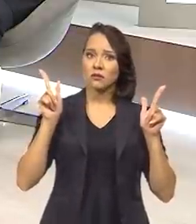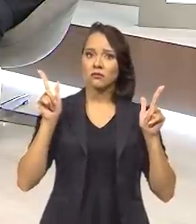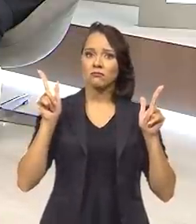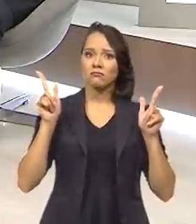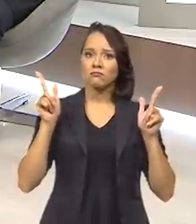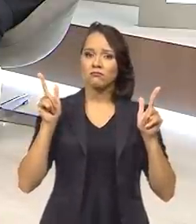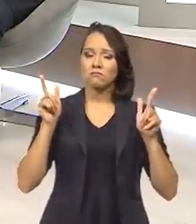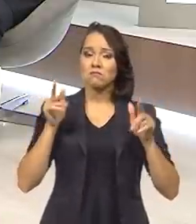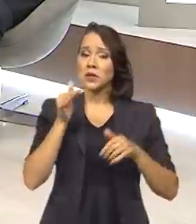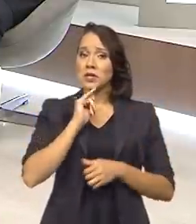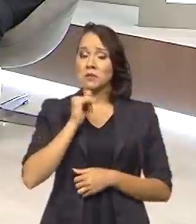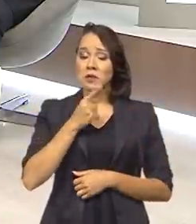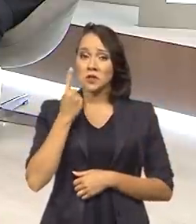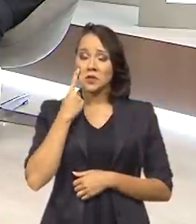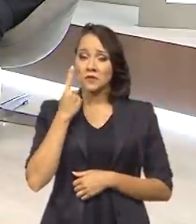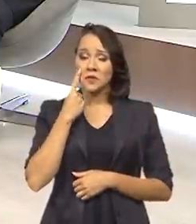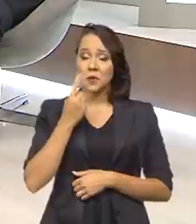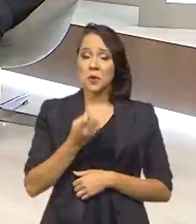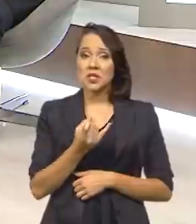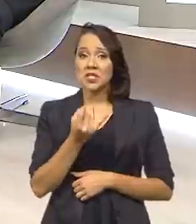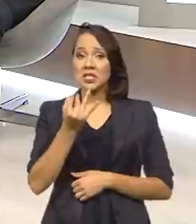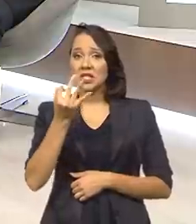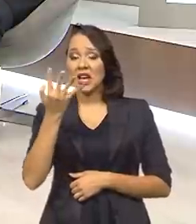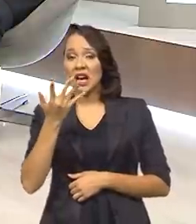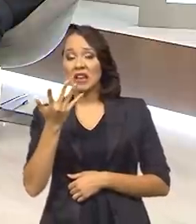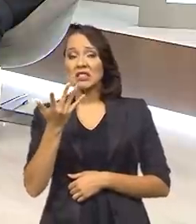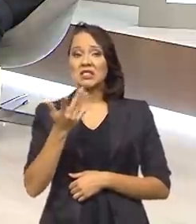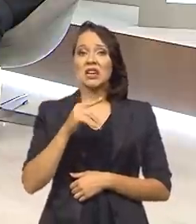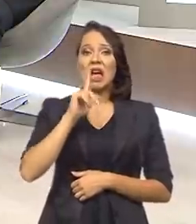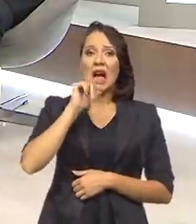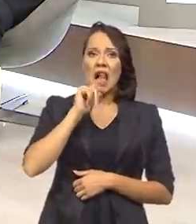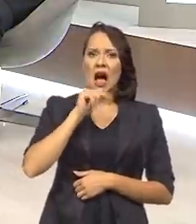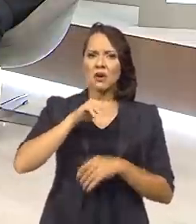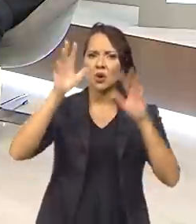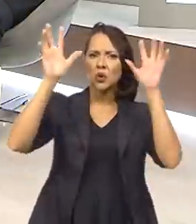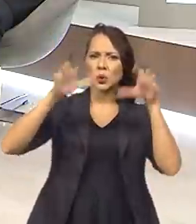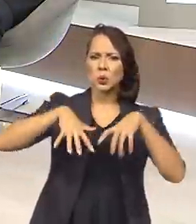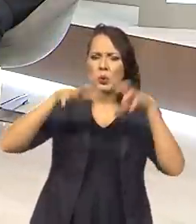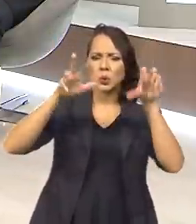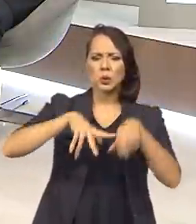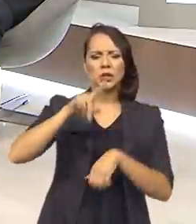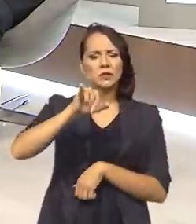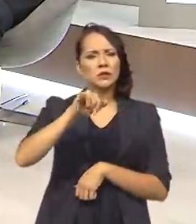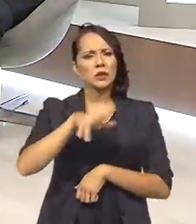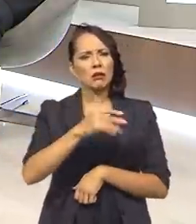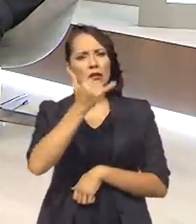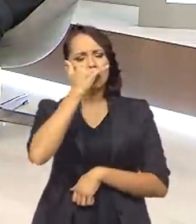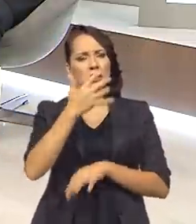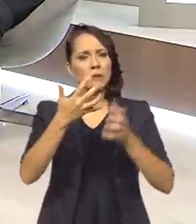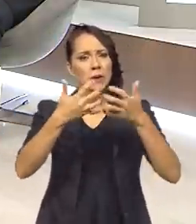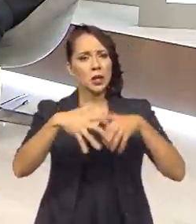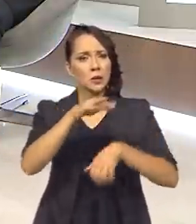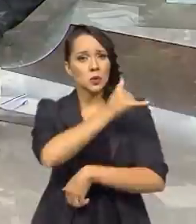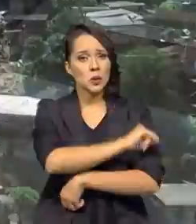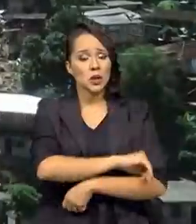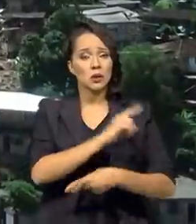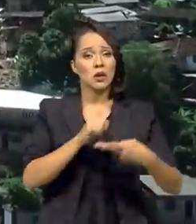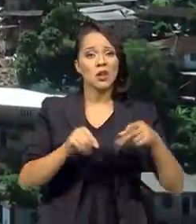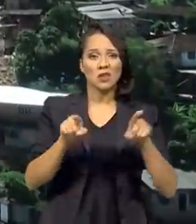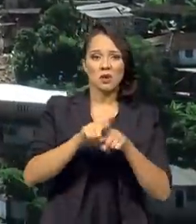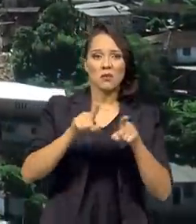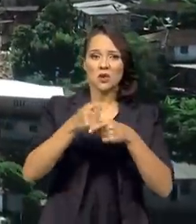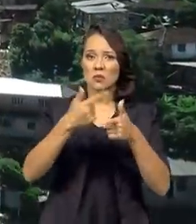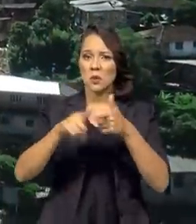disso? Como nós vimos recentemente acontecer, problemas com grandes volumes de água, vimos a tragédia em Petrópolis, no Rio de Janeiro, e os